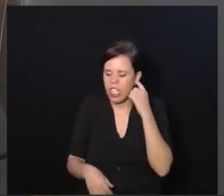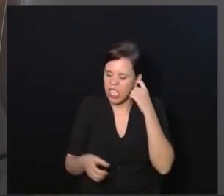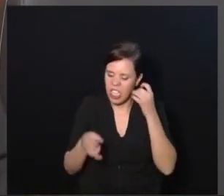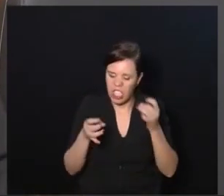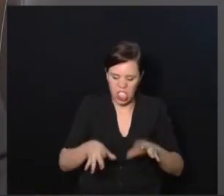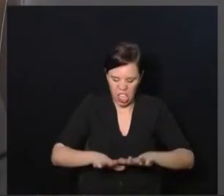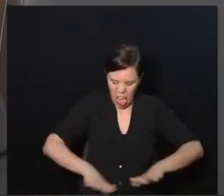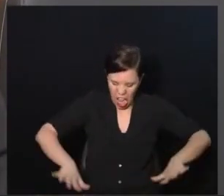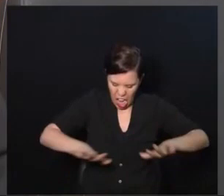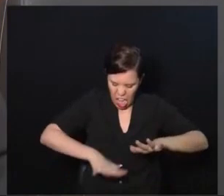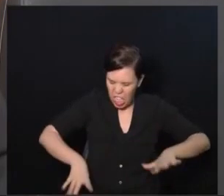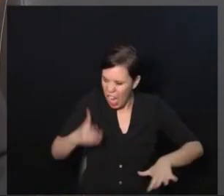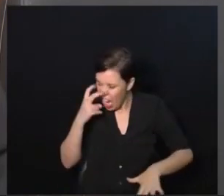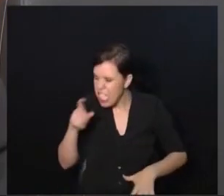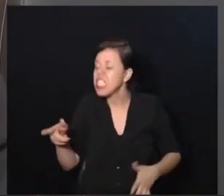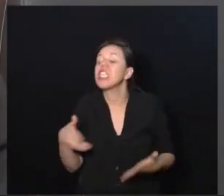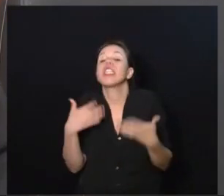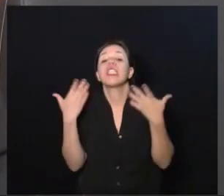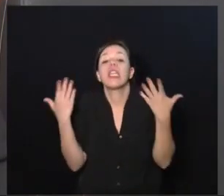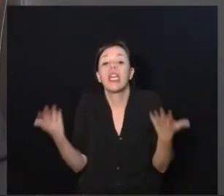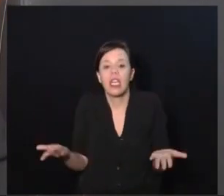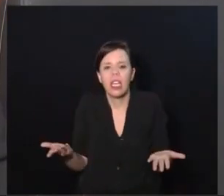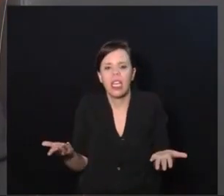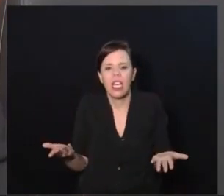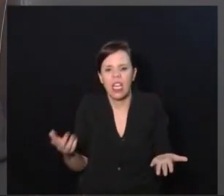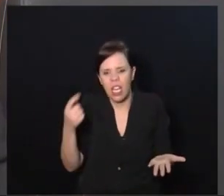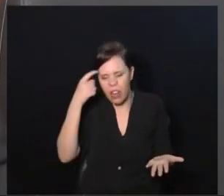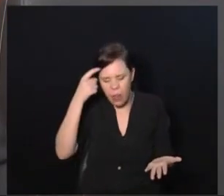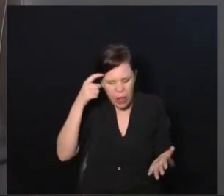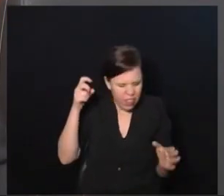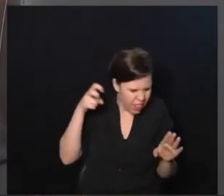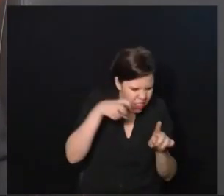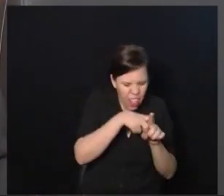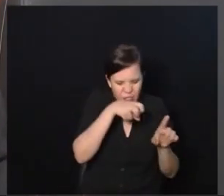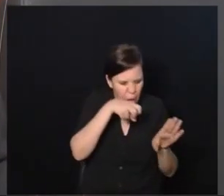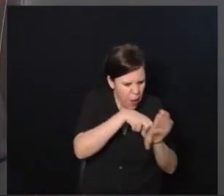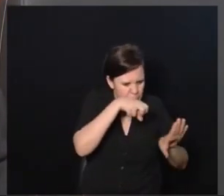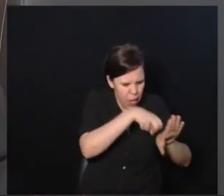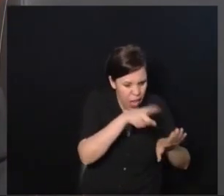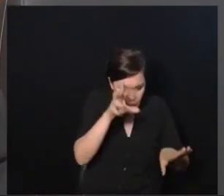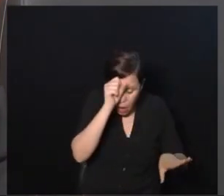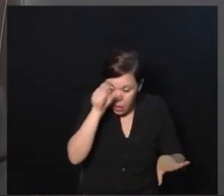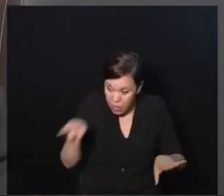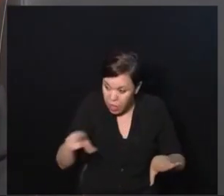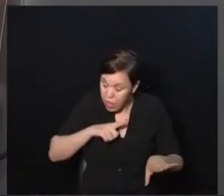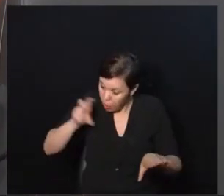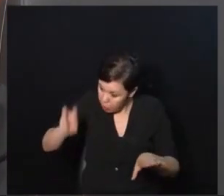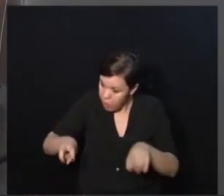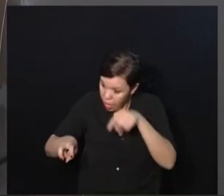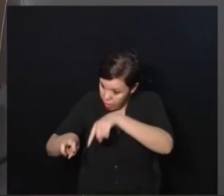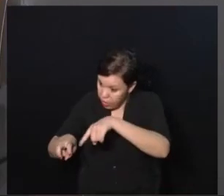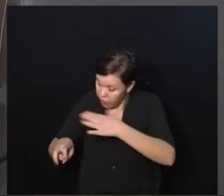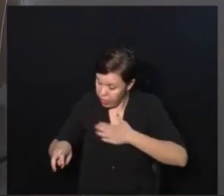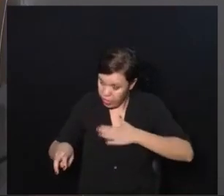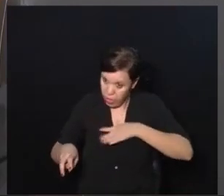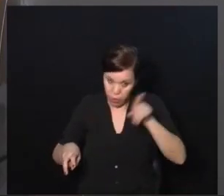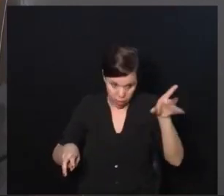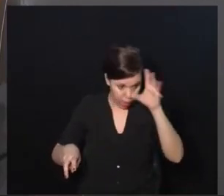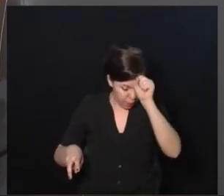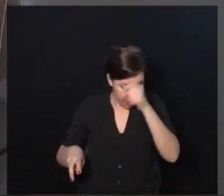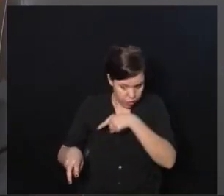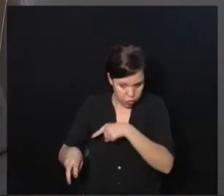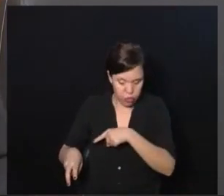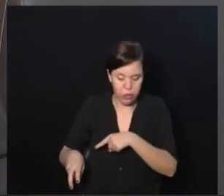ela é cega, eu sim, daí ela vai bater de cara nas coisas, tá bom, ela vai aprender que ali tem uma cadeira. Fica tranquila, ela aprende.